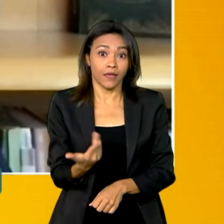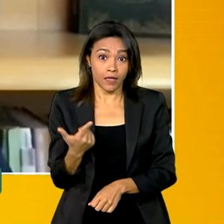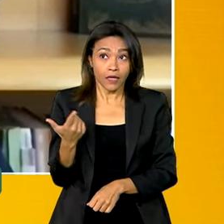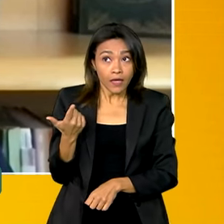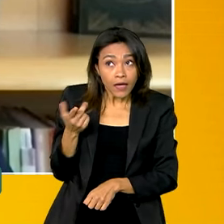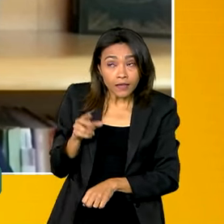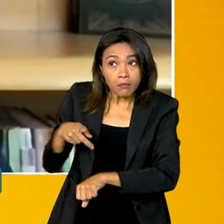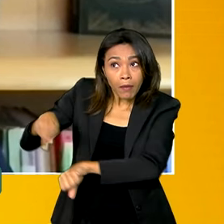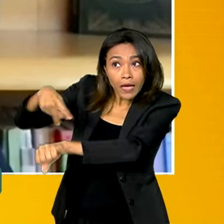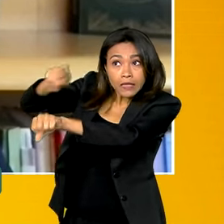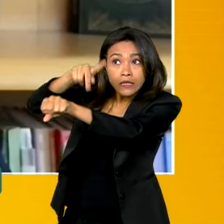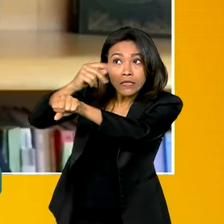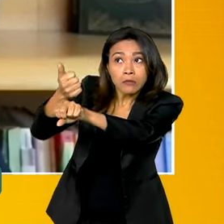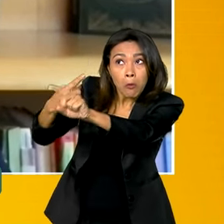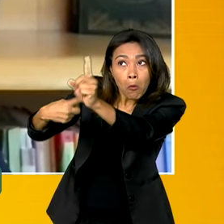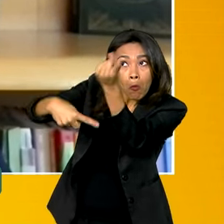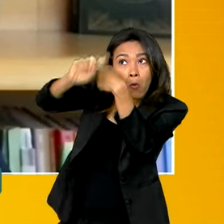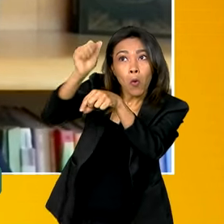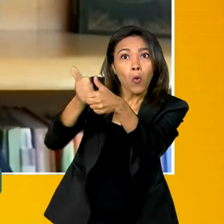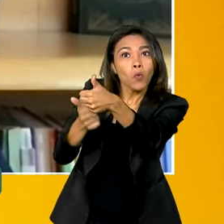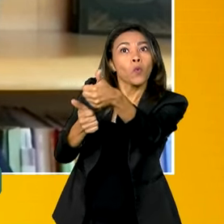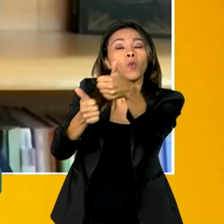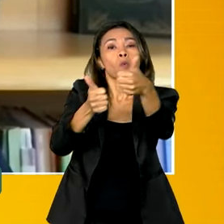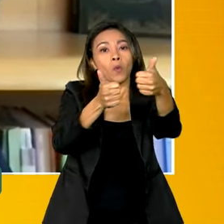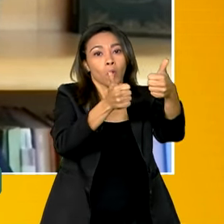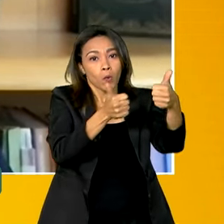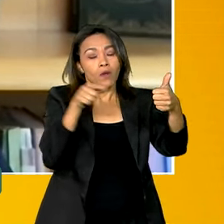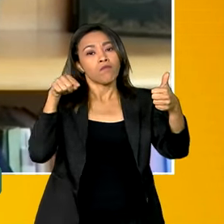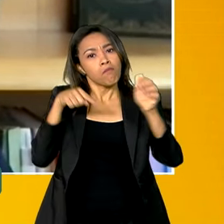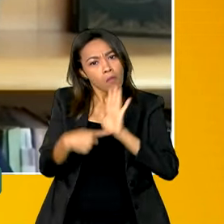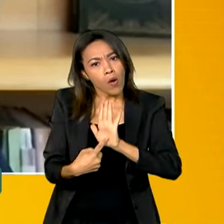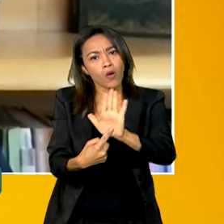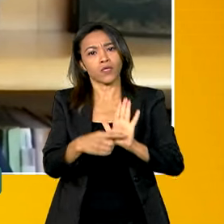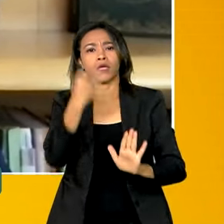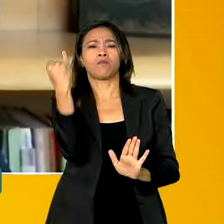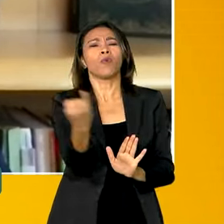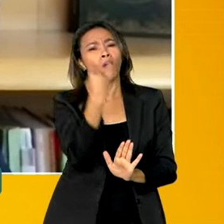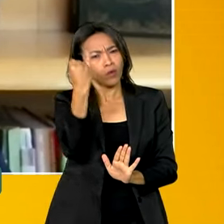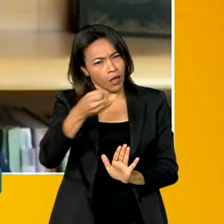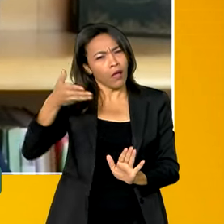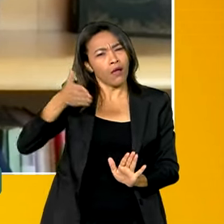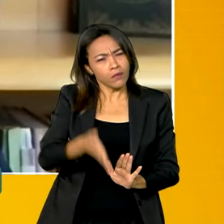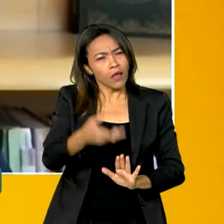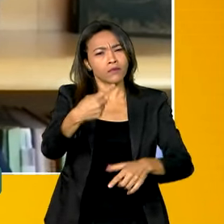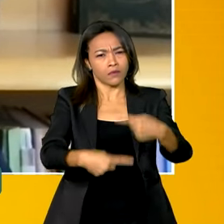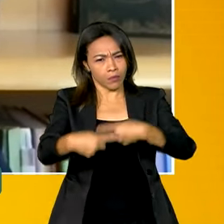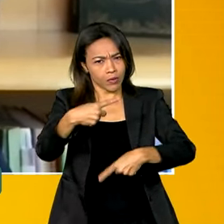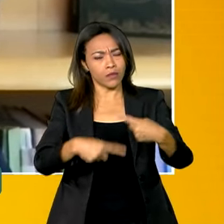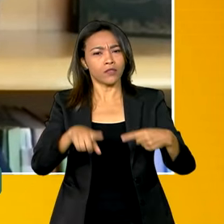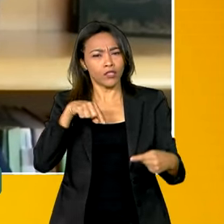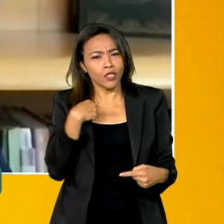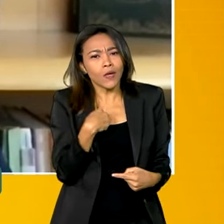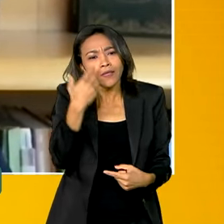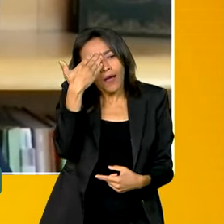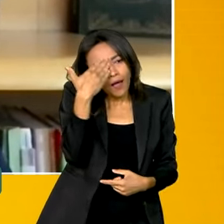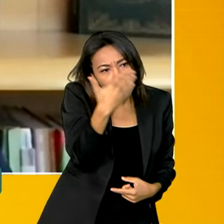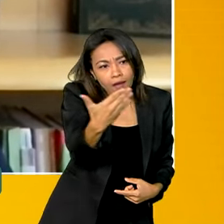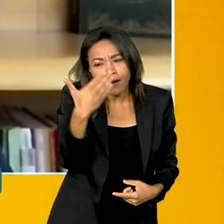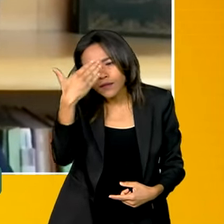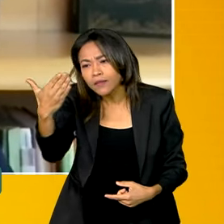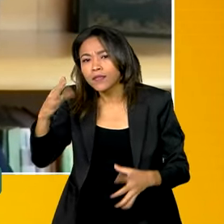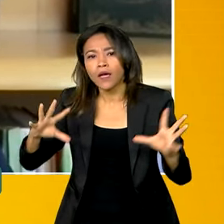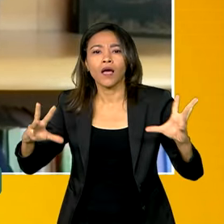países significa a importância dessa política. Nós temos muito que agradecer a todos que trabalharam na